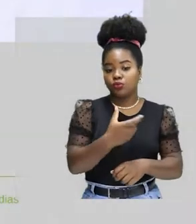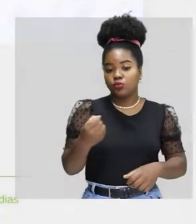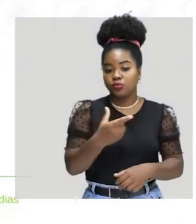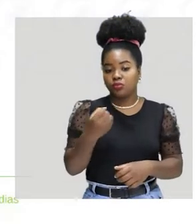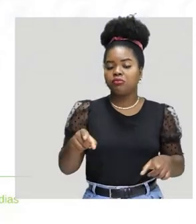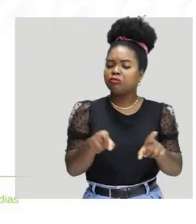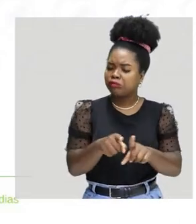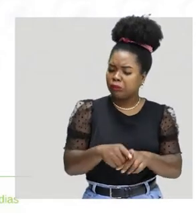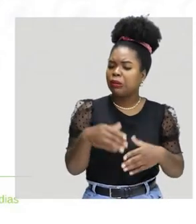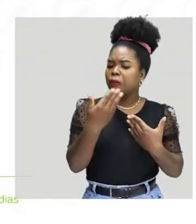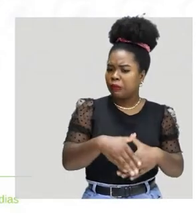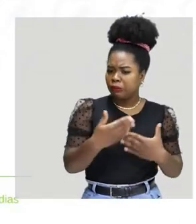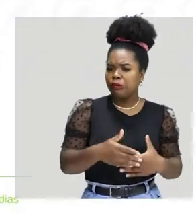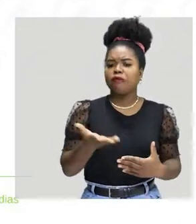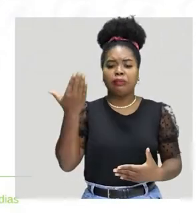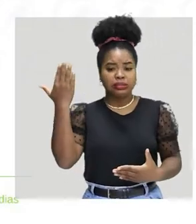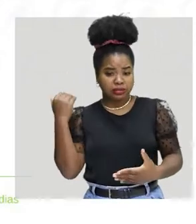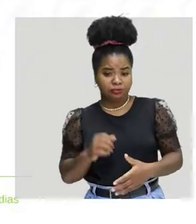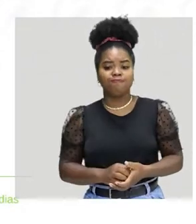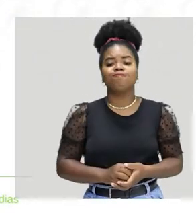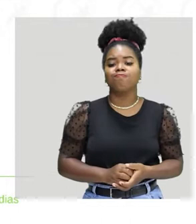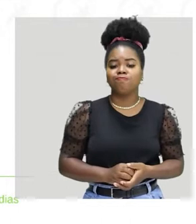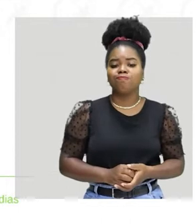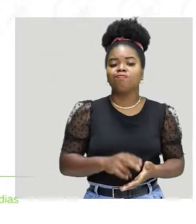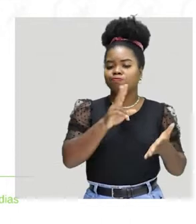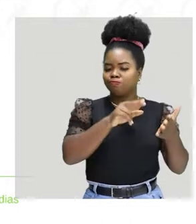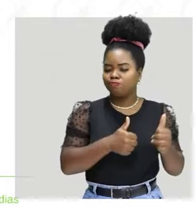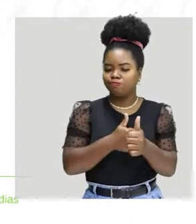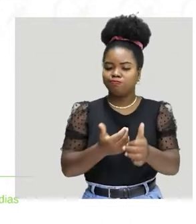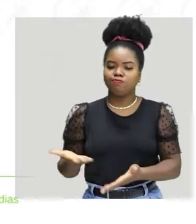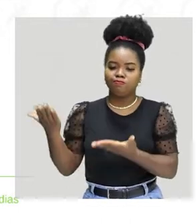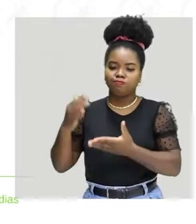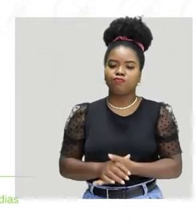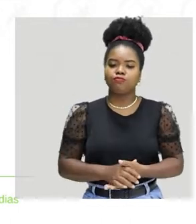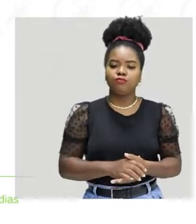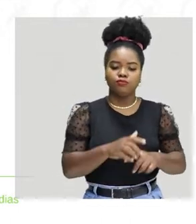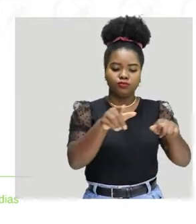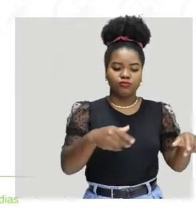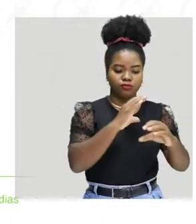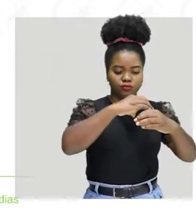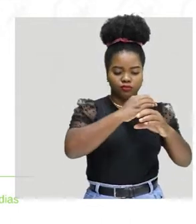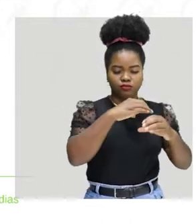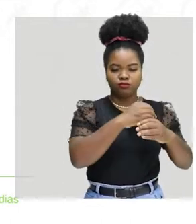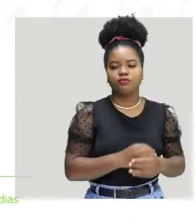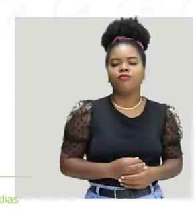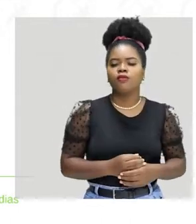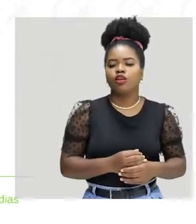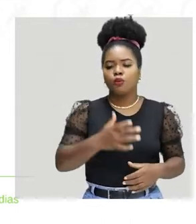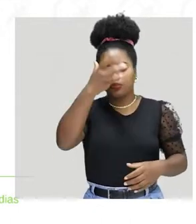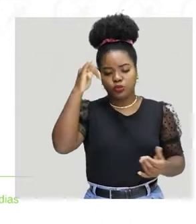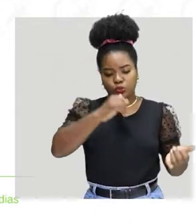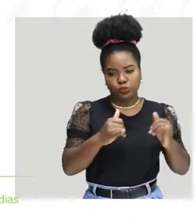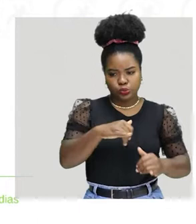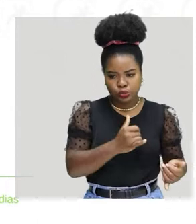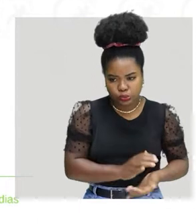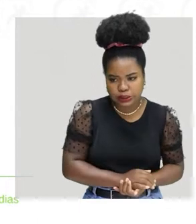uma prova recente. Em seu laboratório, um técnico em química foi incumbido de tratar um